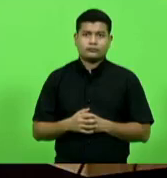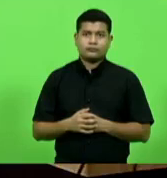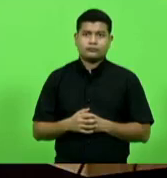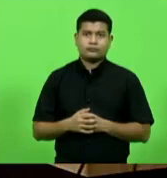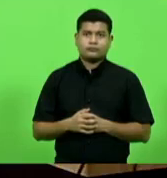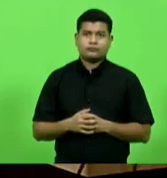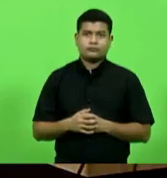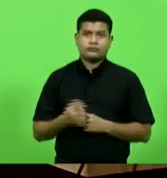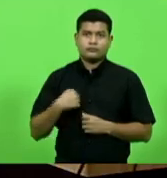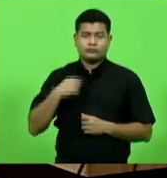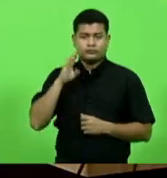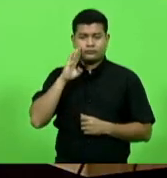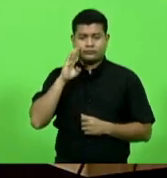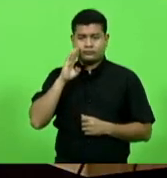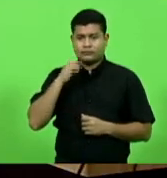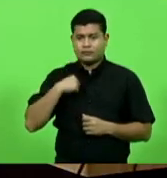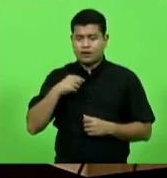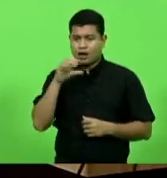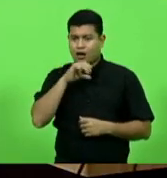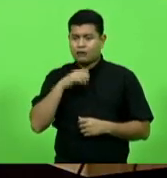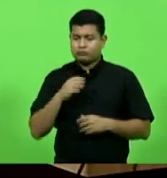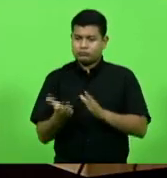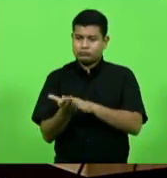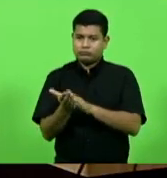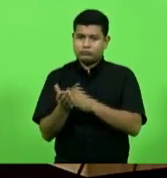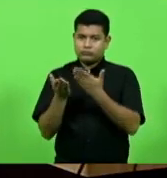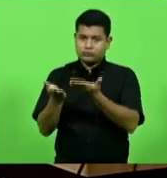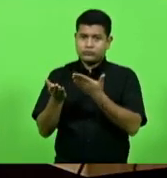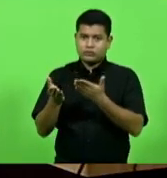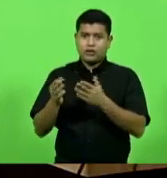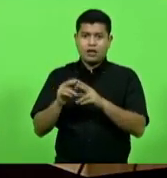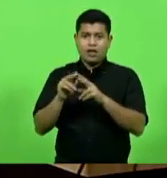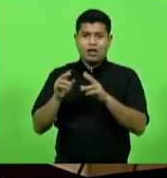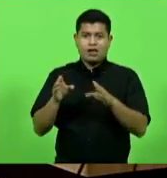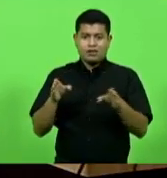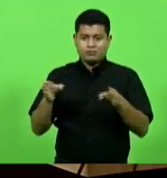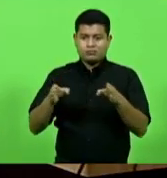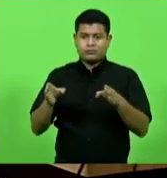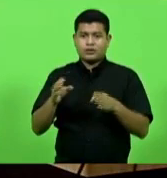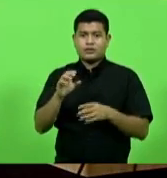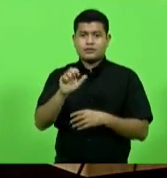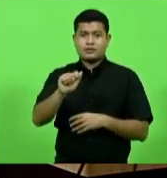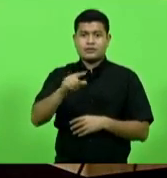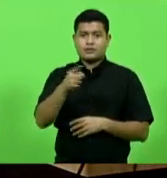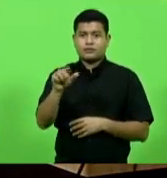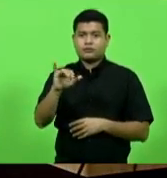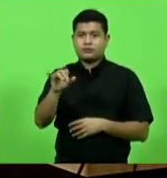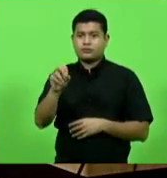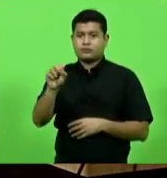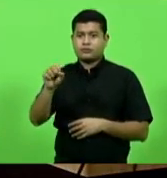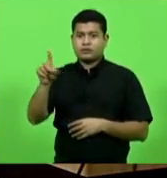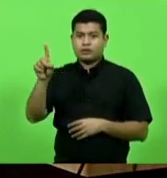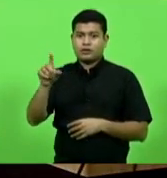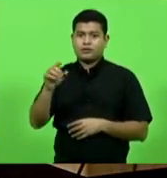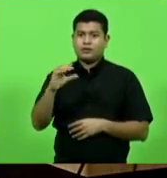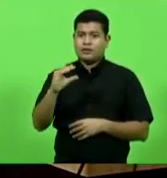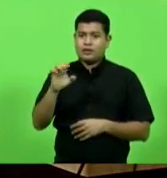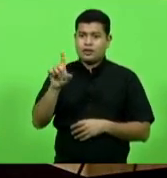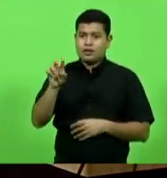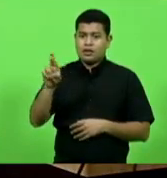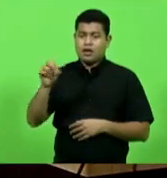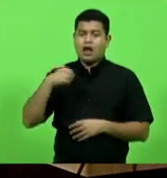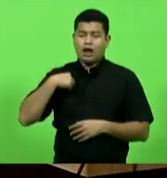parabéns pelo assunto da questão do treco lá de São José do Cedro eu tenho estabelecimento comercial e conheço lá